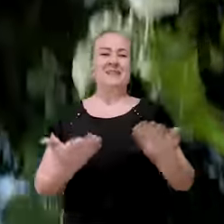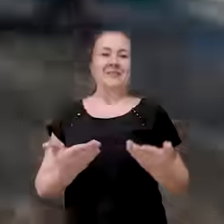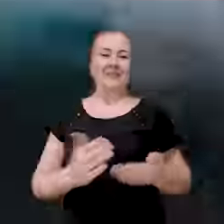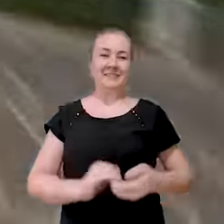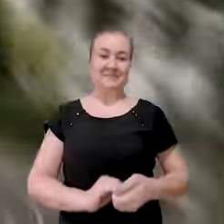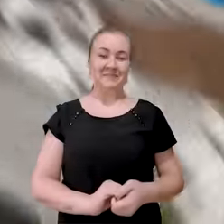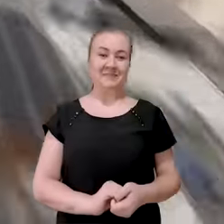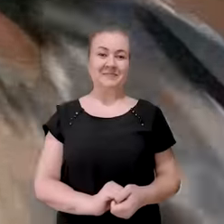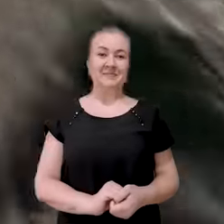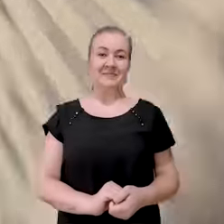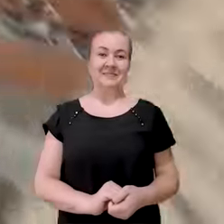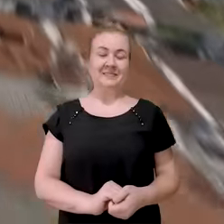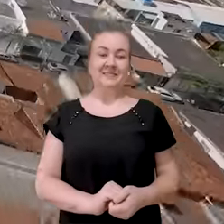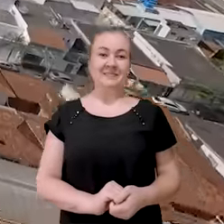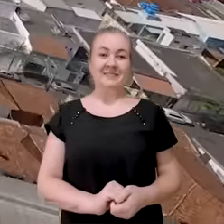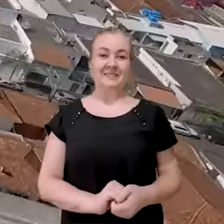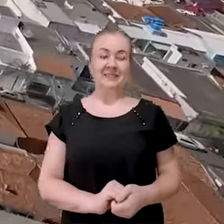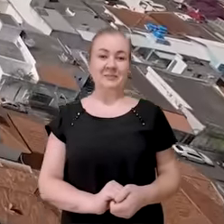agora!